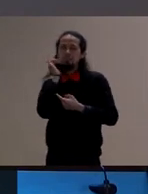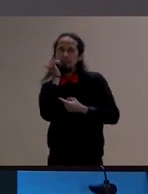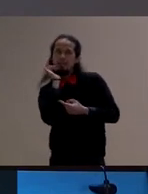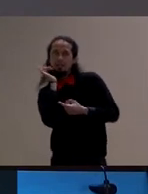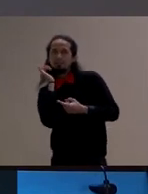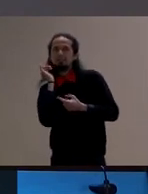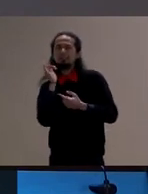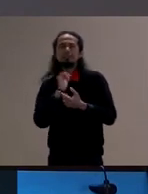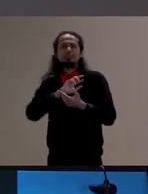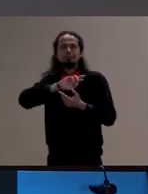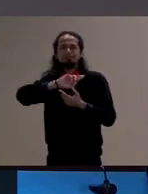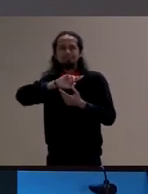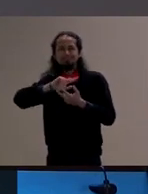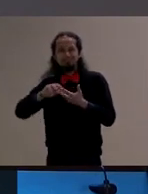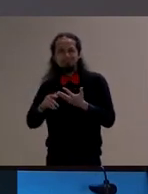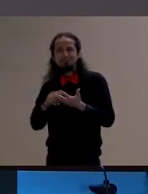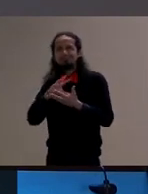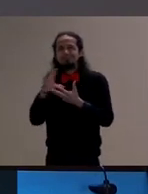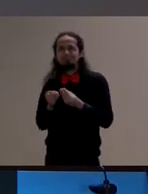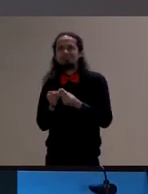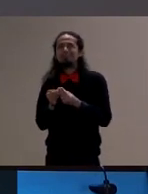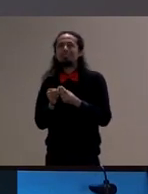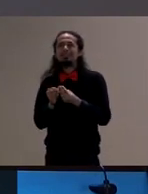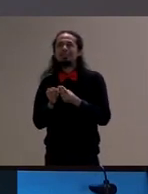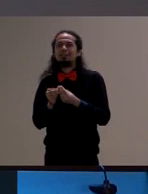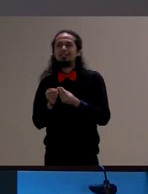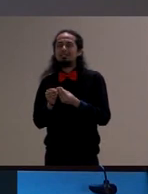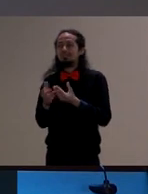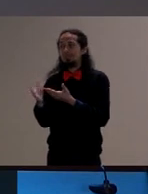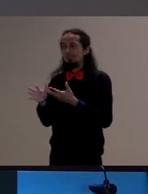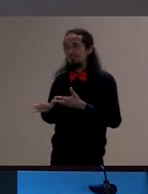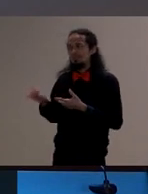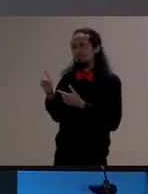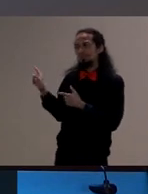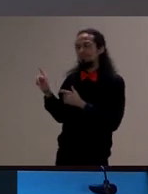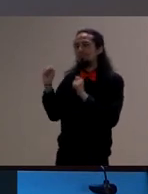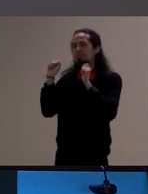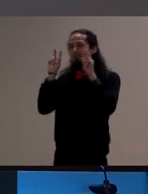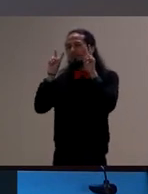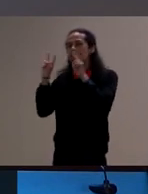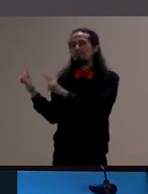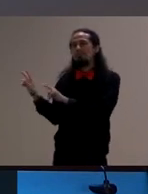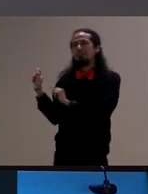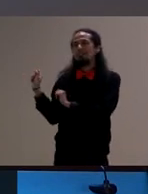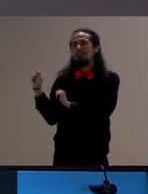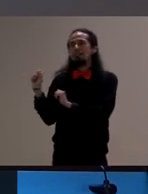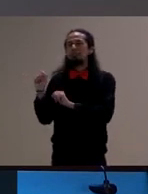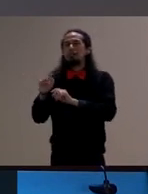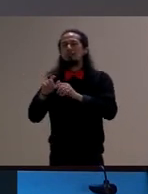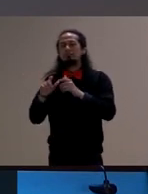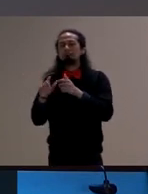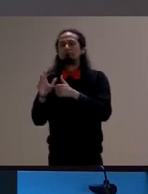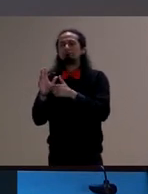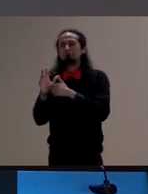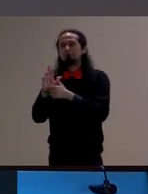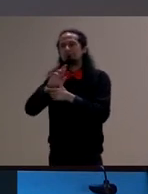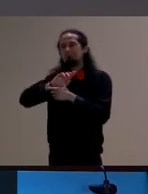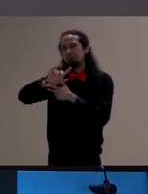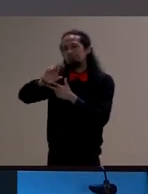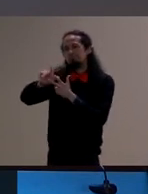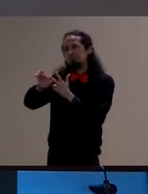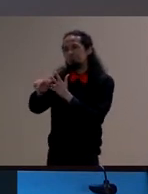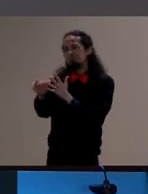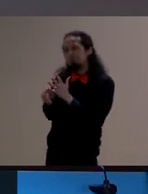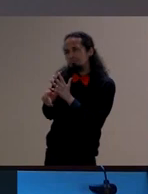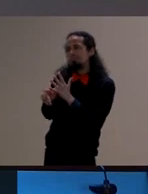essas condições aqui que a gente pode ler para diferenciar uma da outra